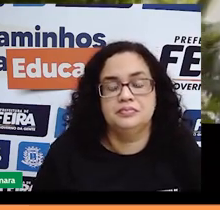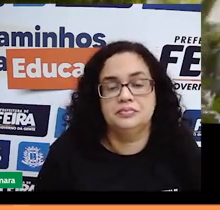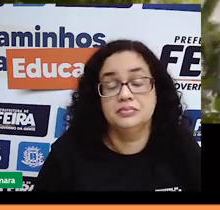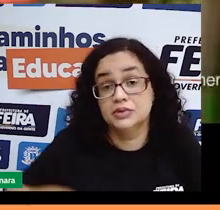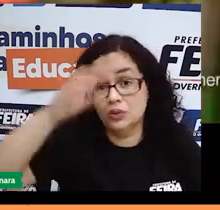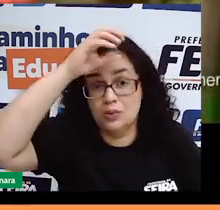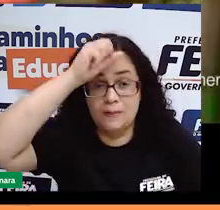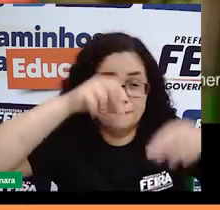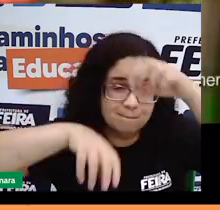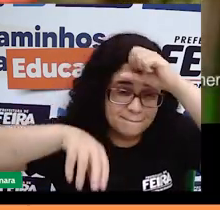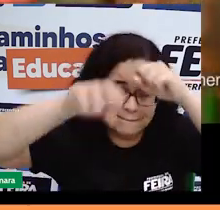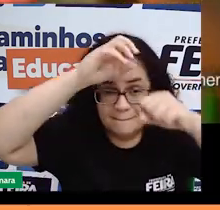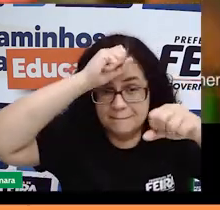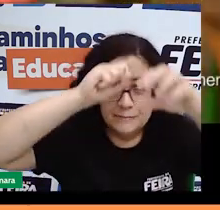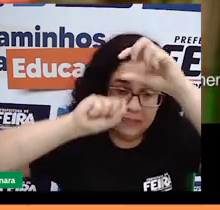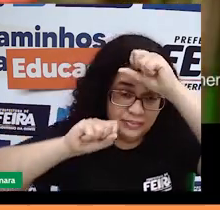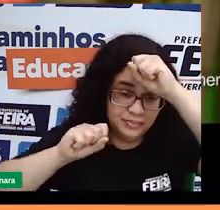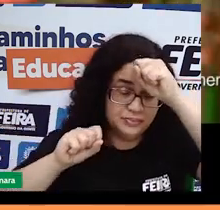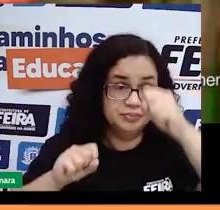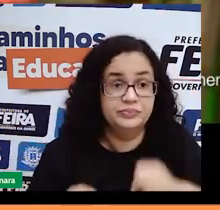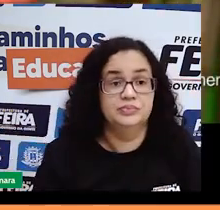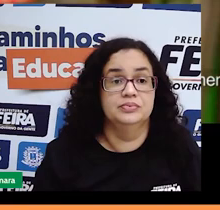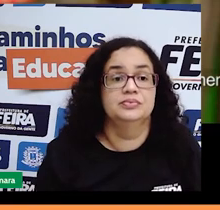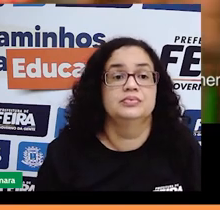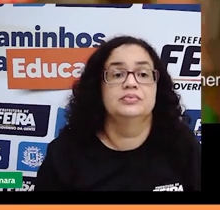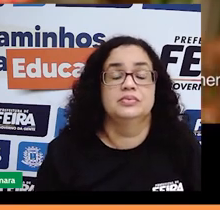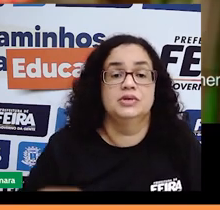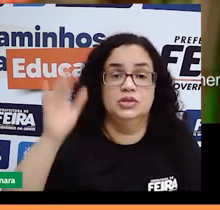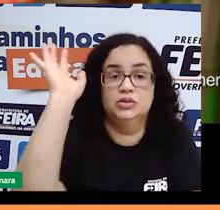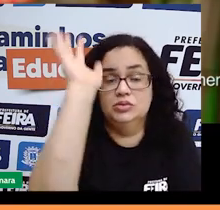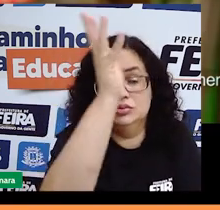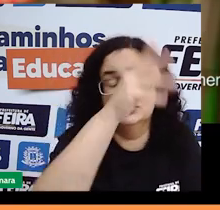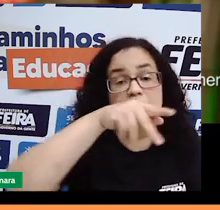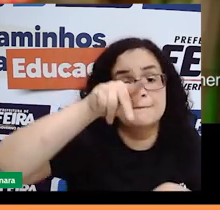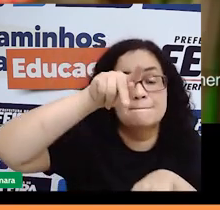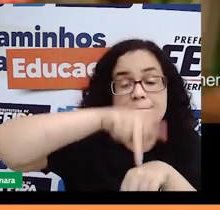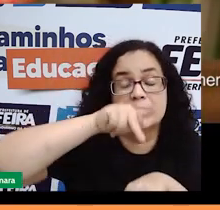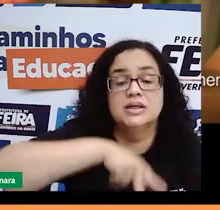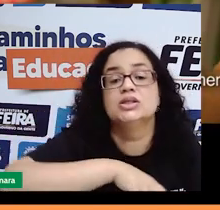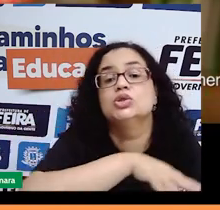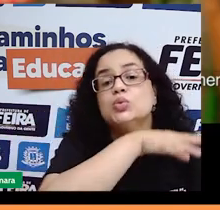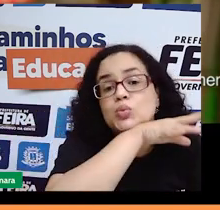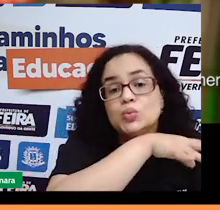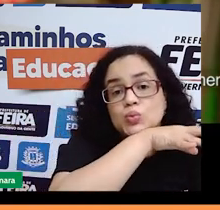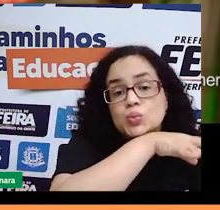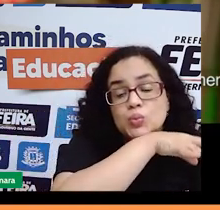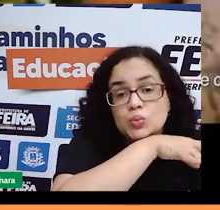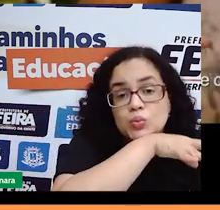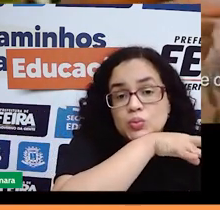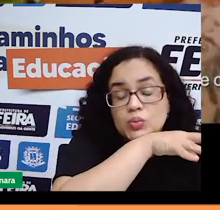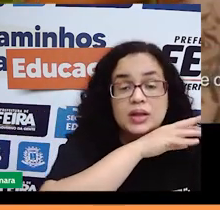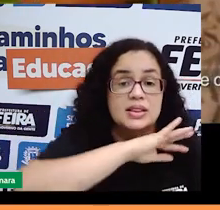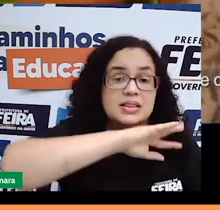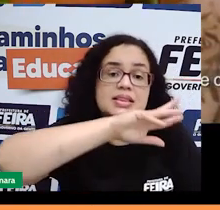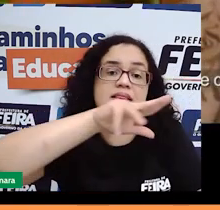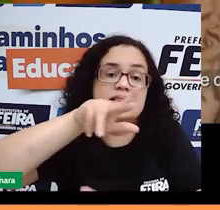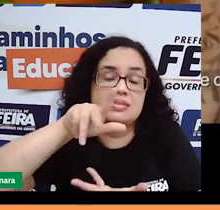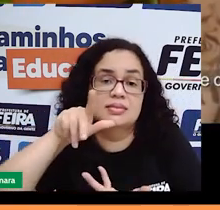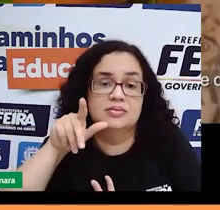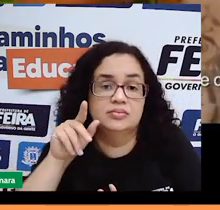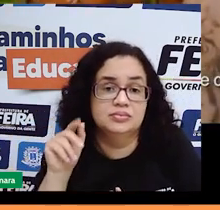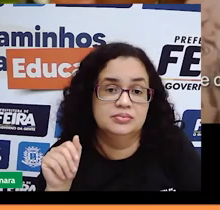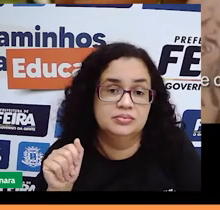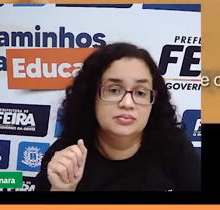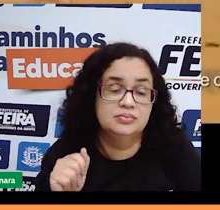muito ainda diretamente das árvores, das pedras, dos animais, da terra. E daí essa relação de